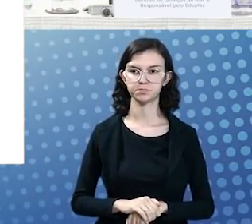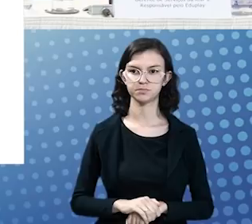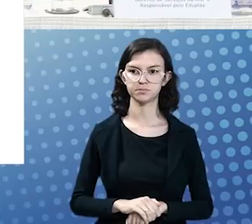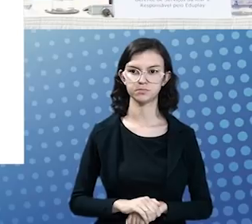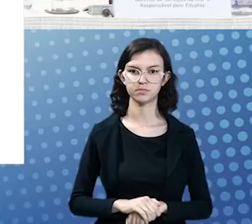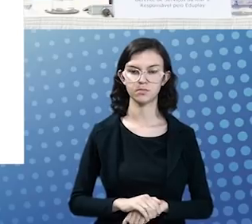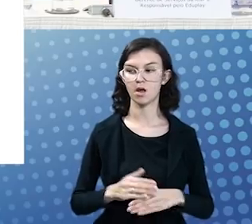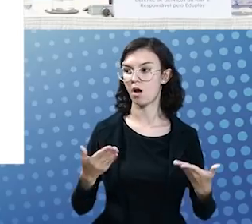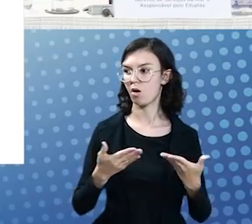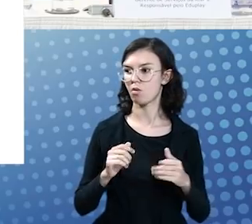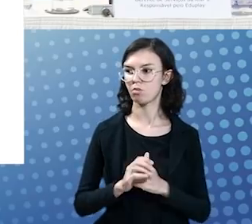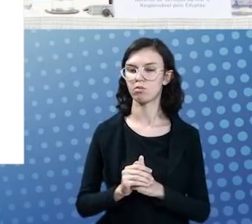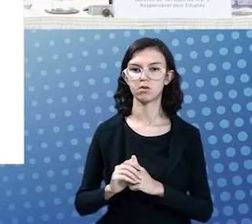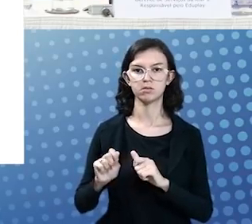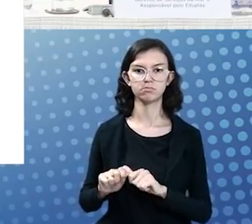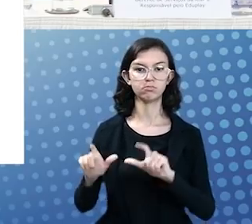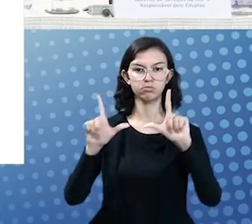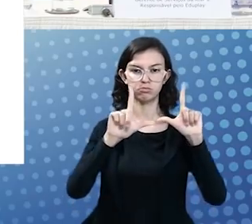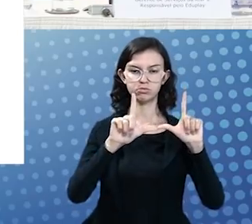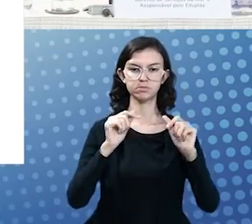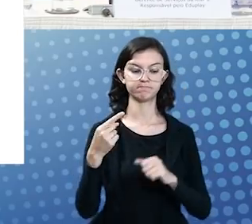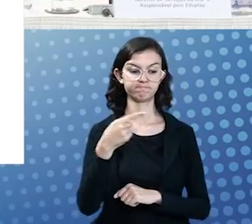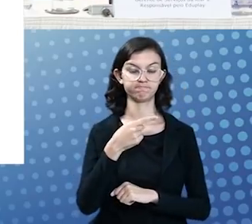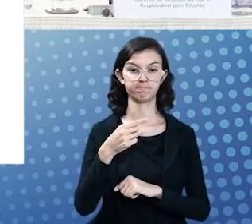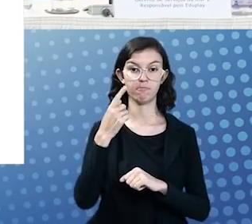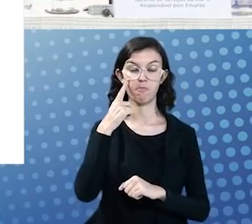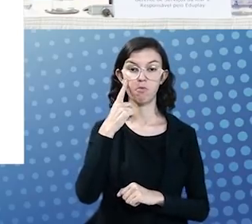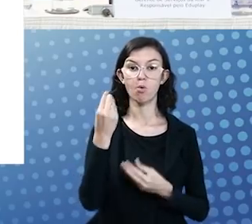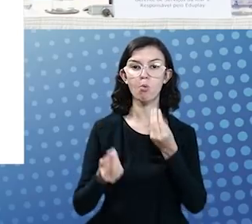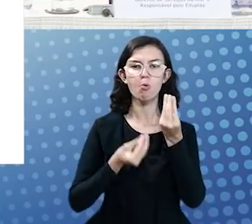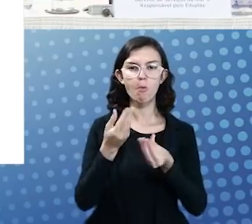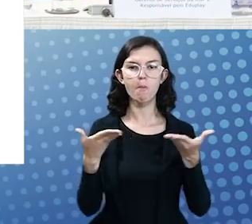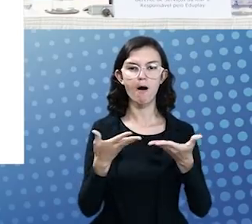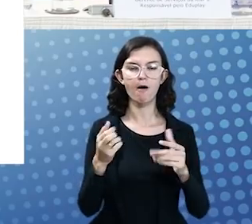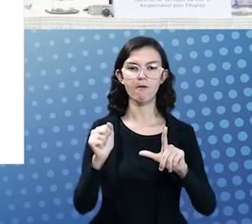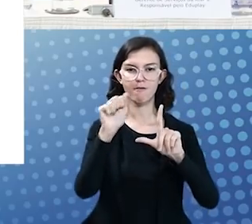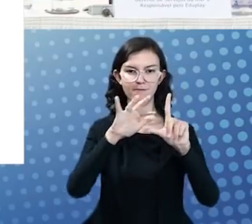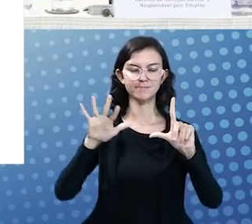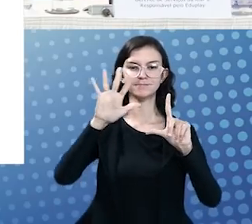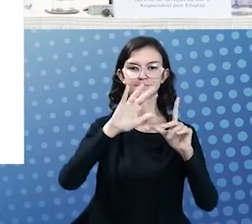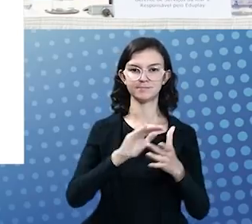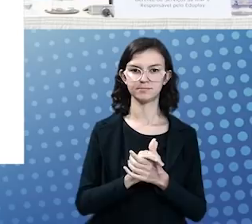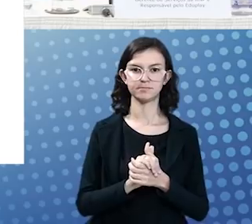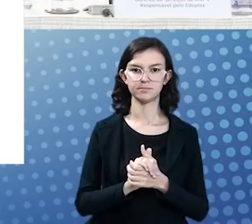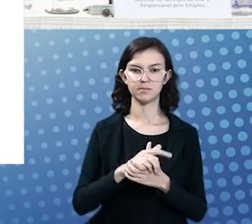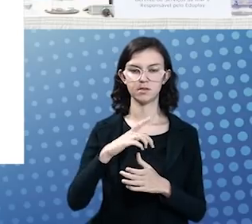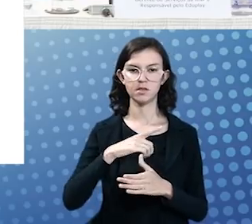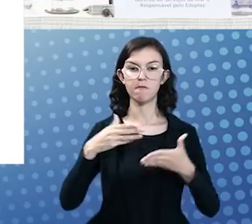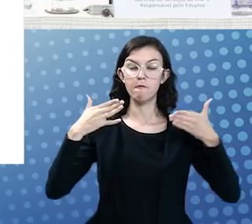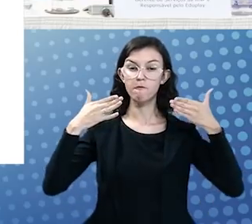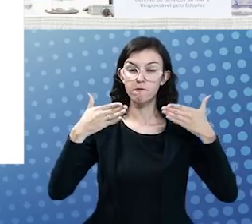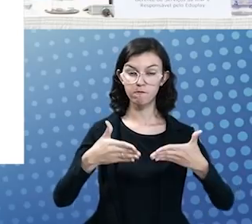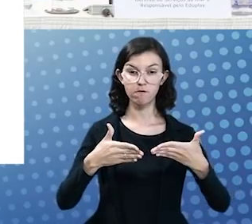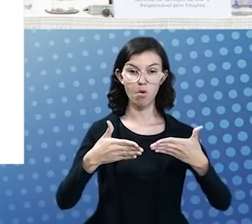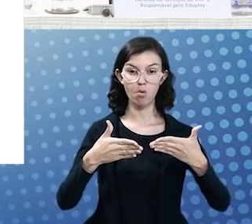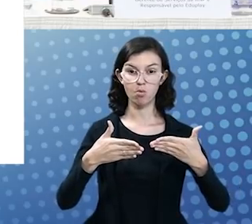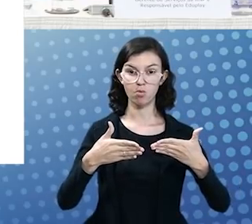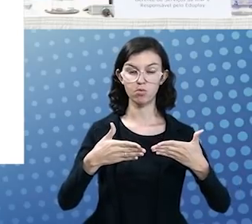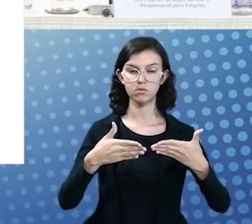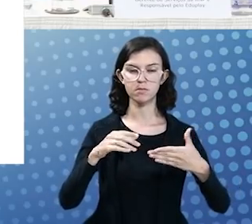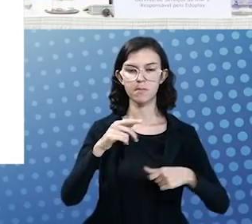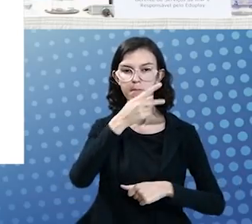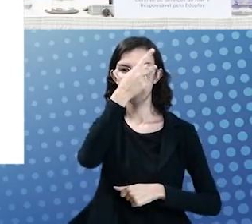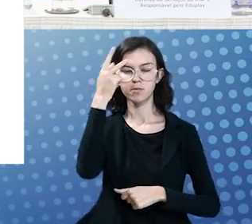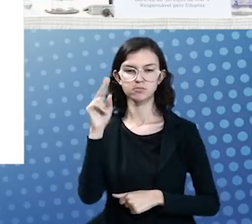essa é a nova cara do Eduplay. Então, ele é uma interface toda com foco no